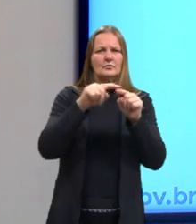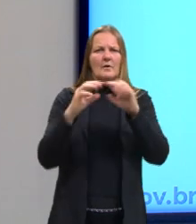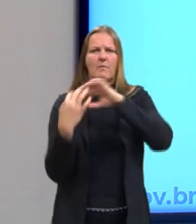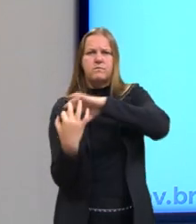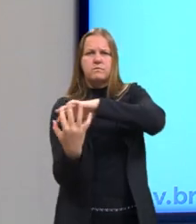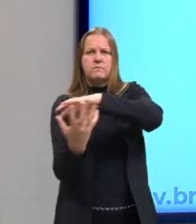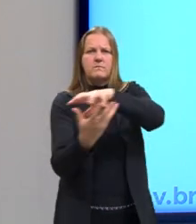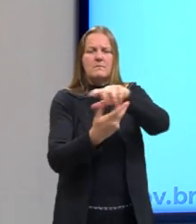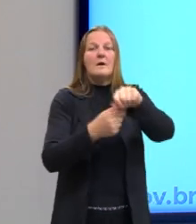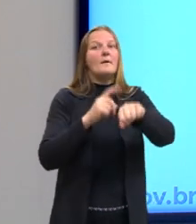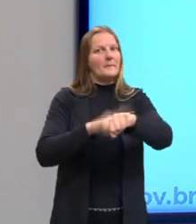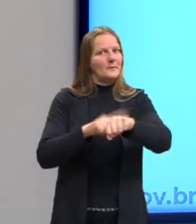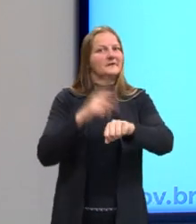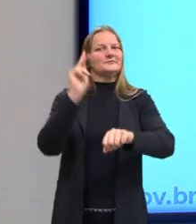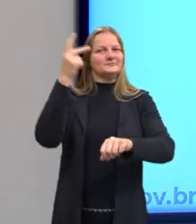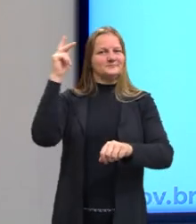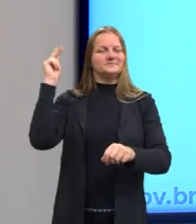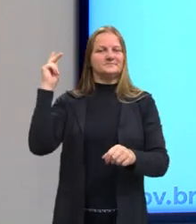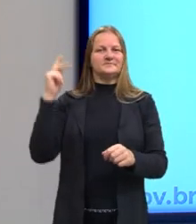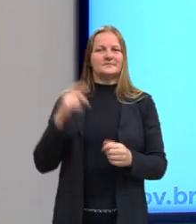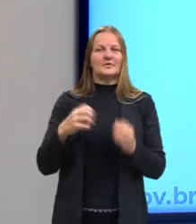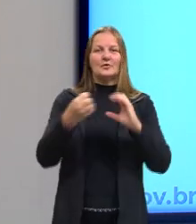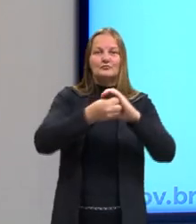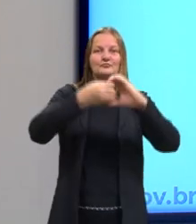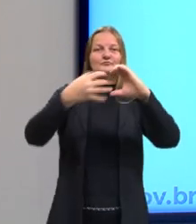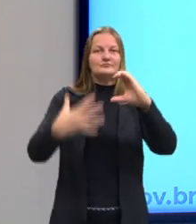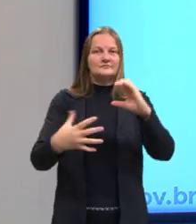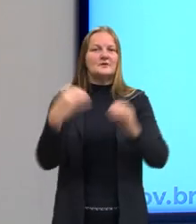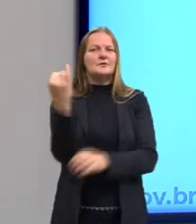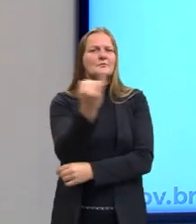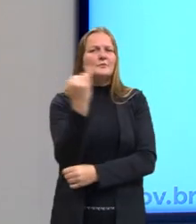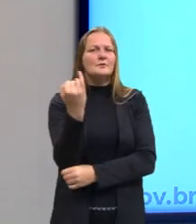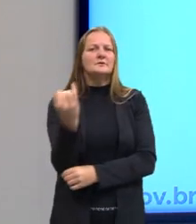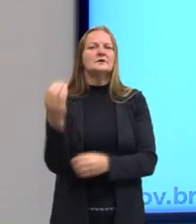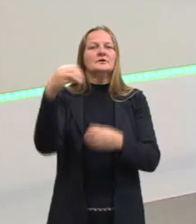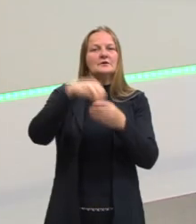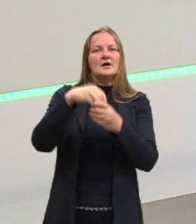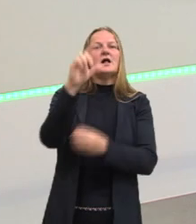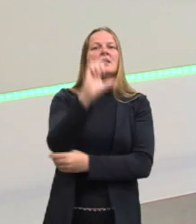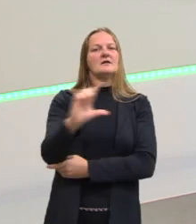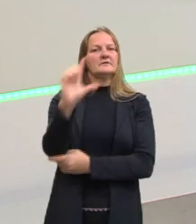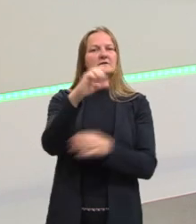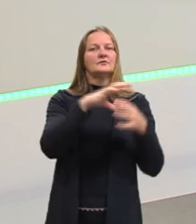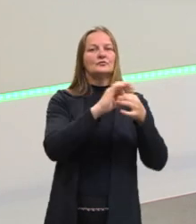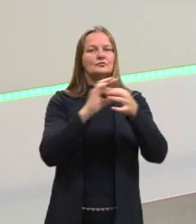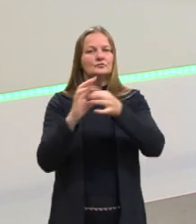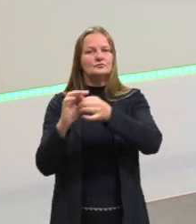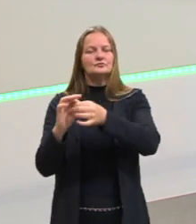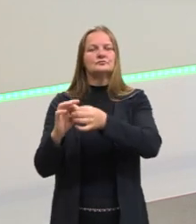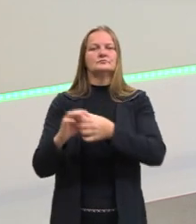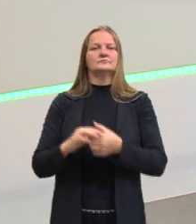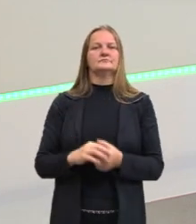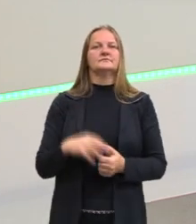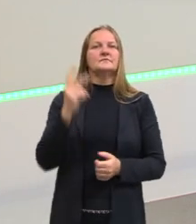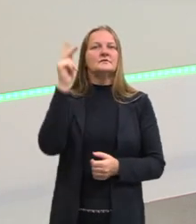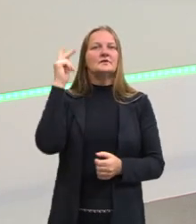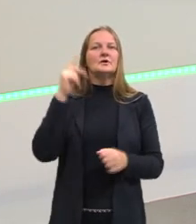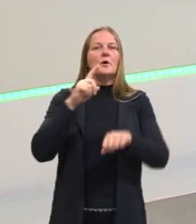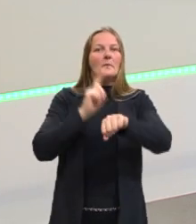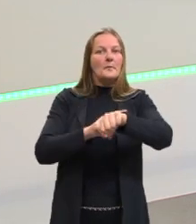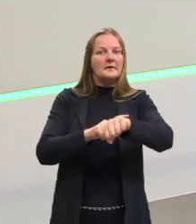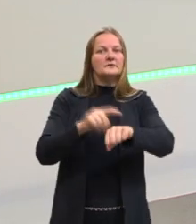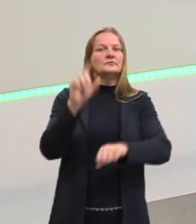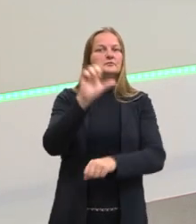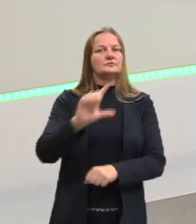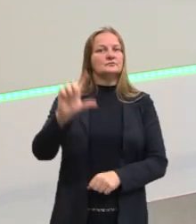tópicos que a gente tem aqui como importantes para determinar o contexto histórico desse momento,